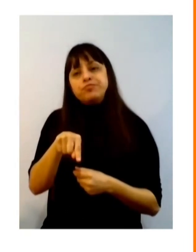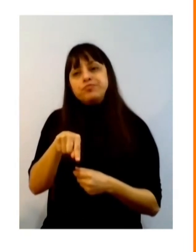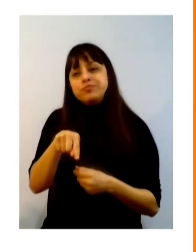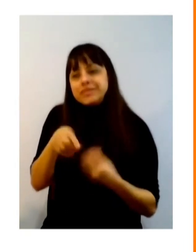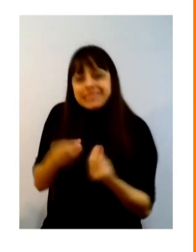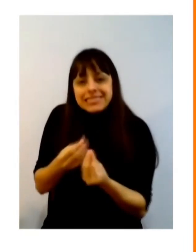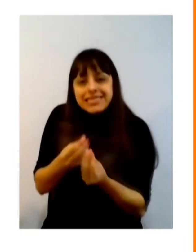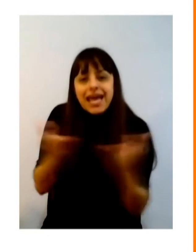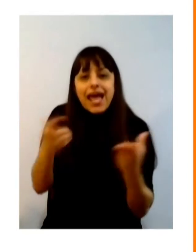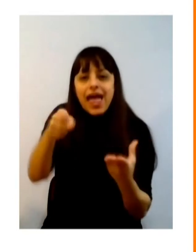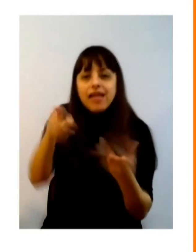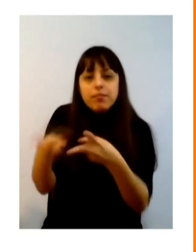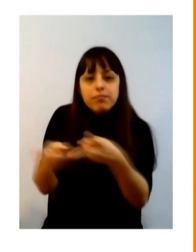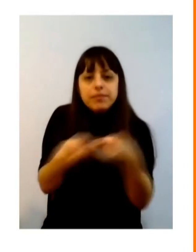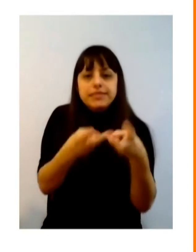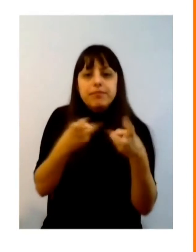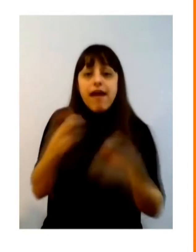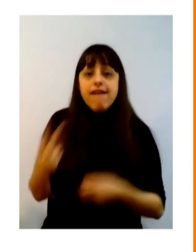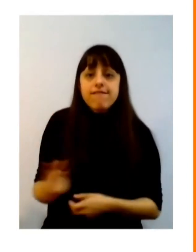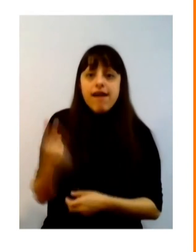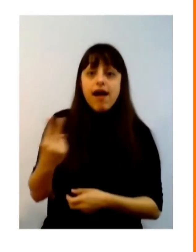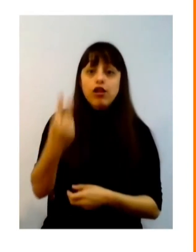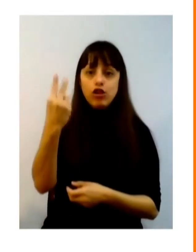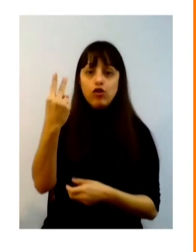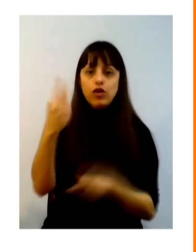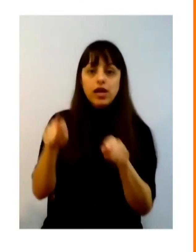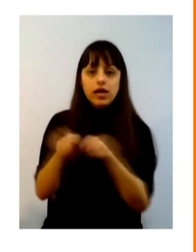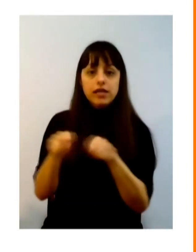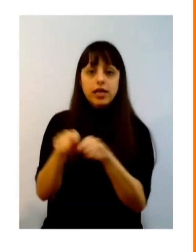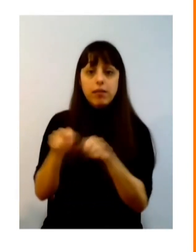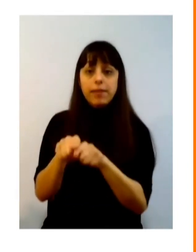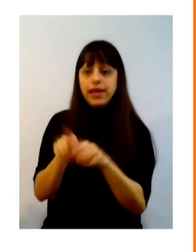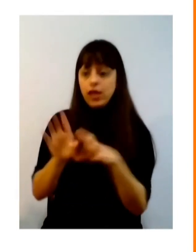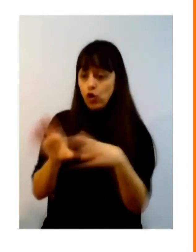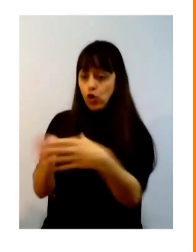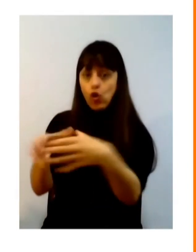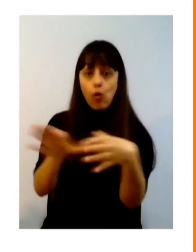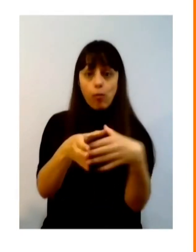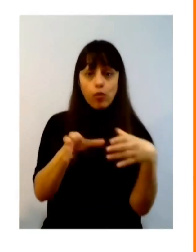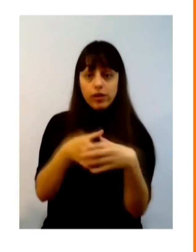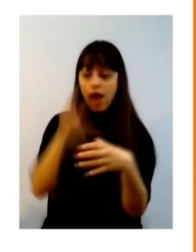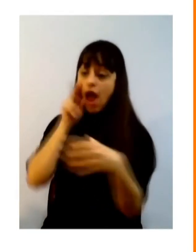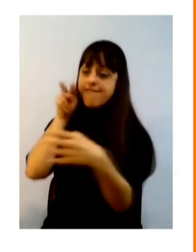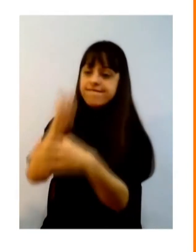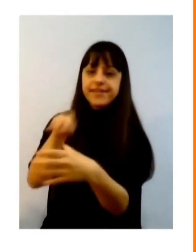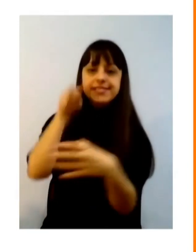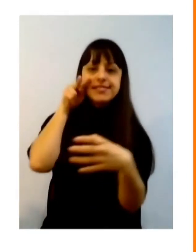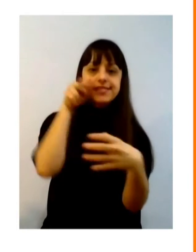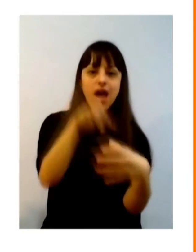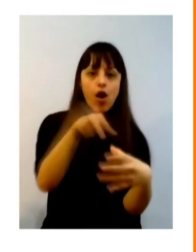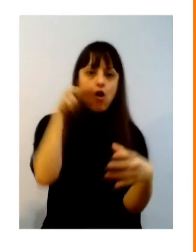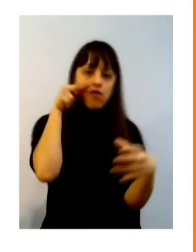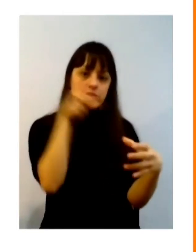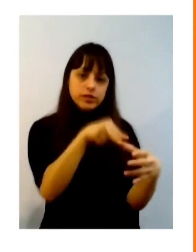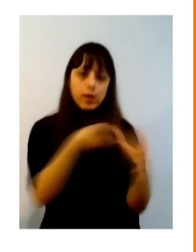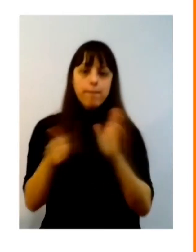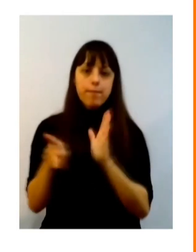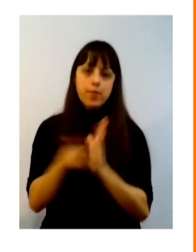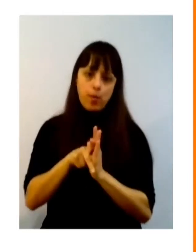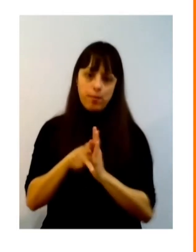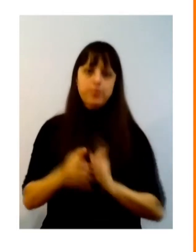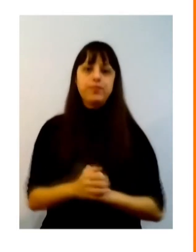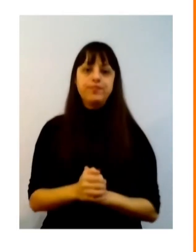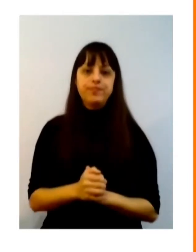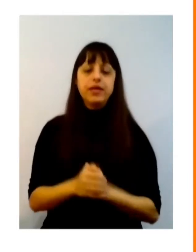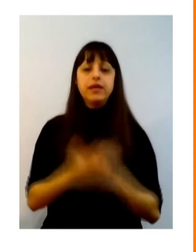pertinente e que possa tornar esses líderes ativos e que possa atuar nas comunidades então a